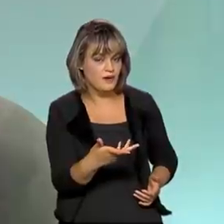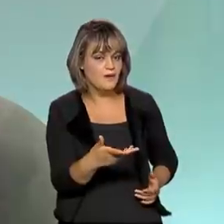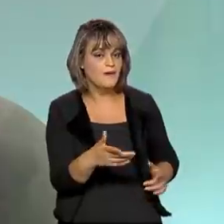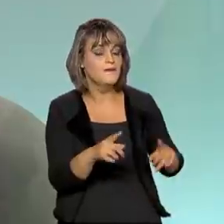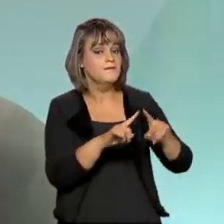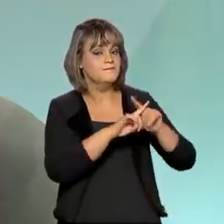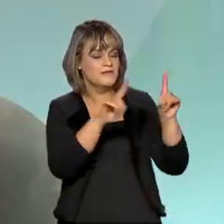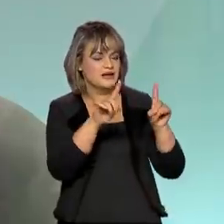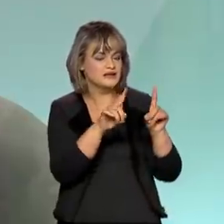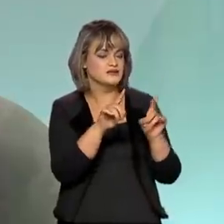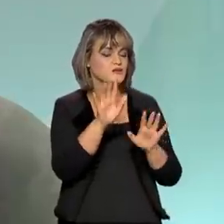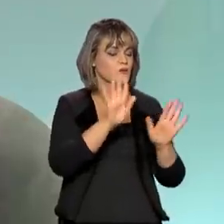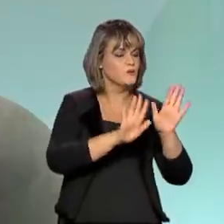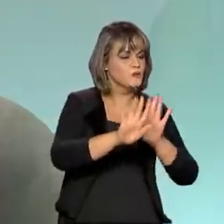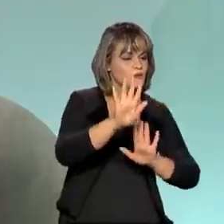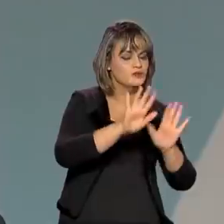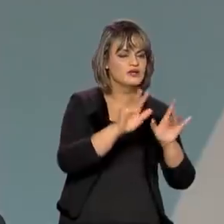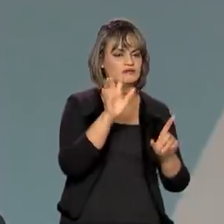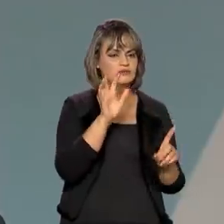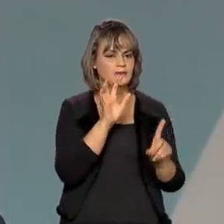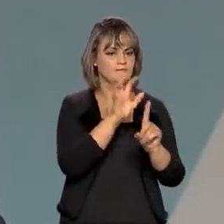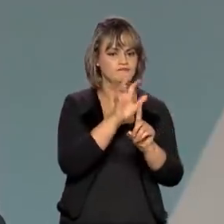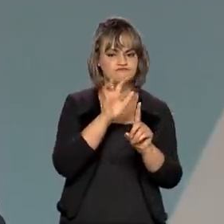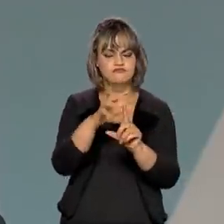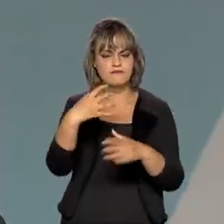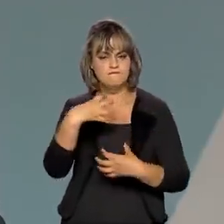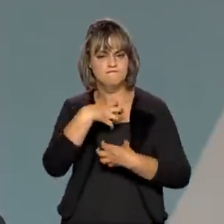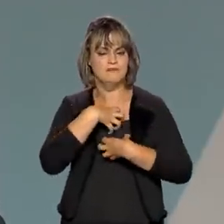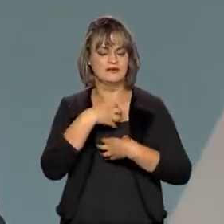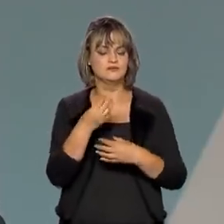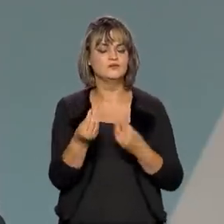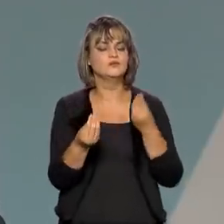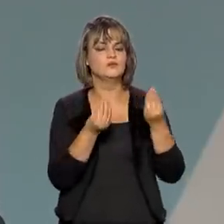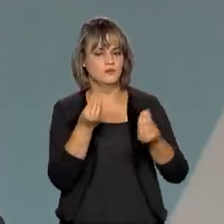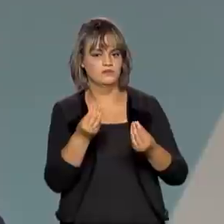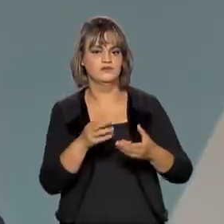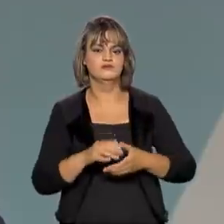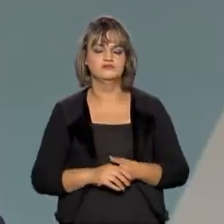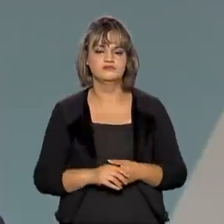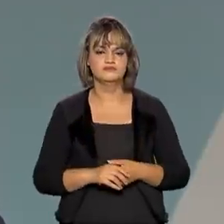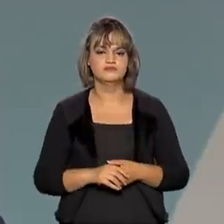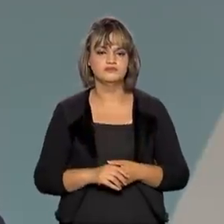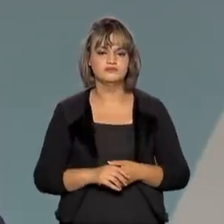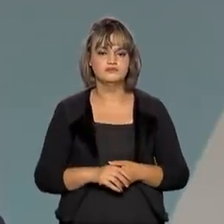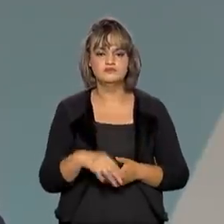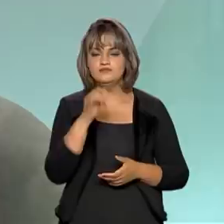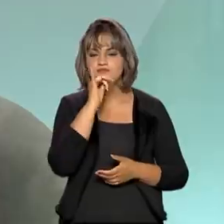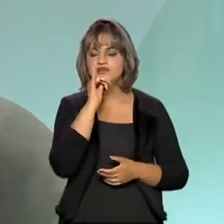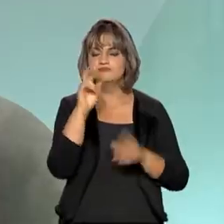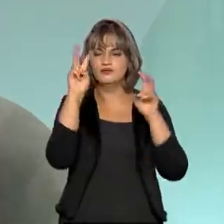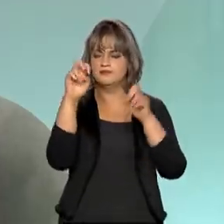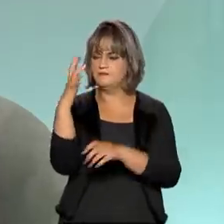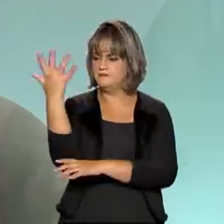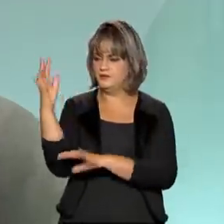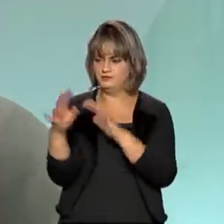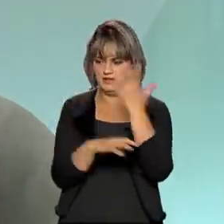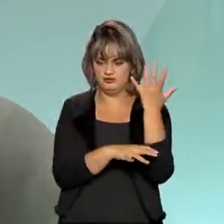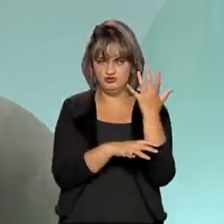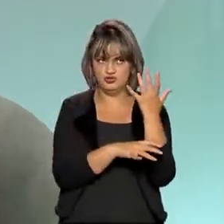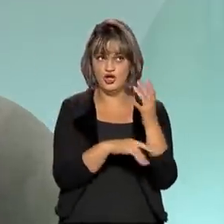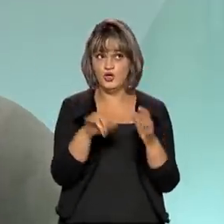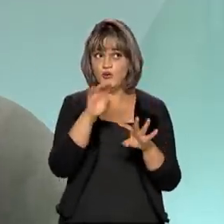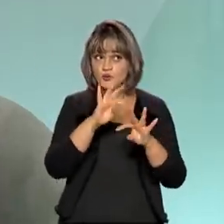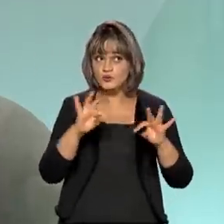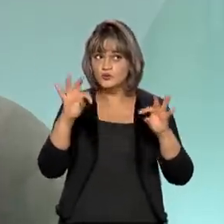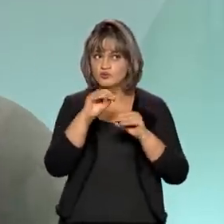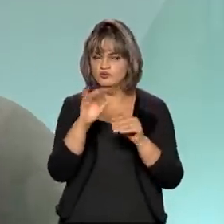sopesando, medindo os impactos em cada um dos segmentos, a questão do meio ambiente. Olha, tudo que pode afetar o